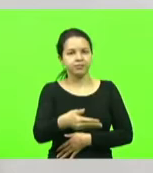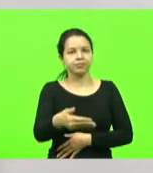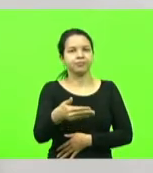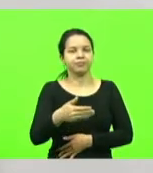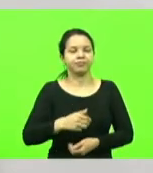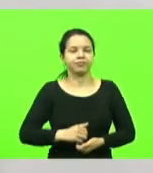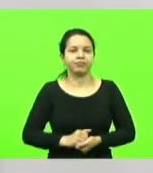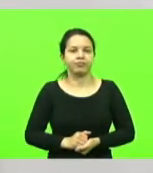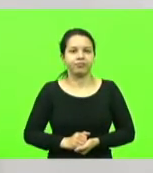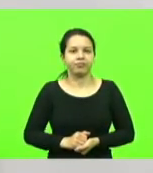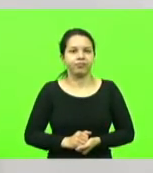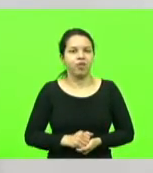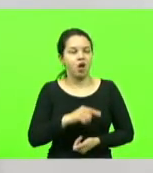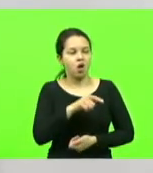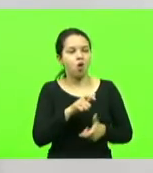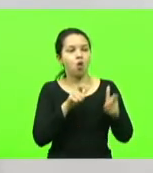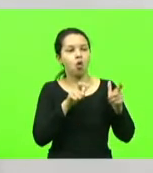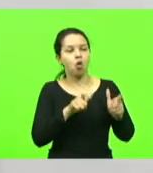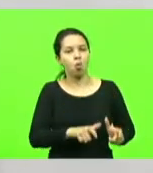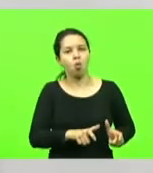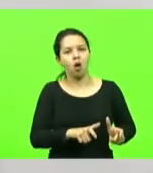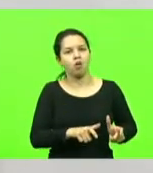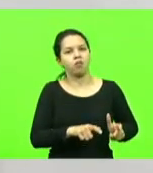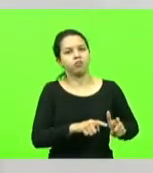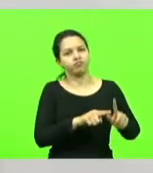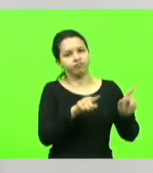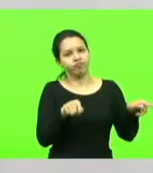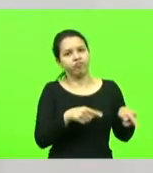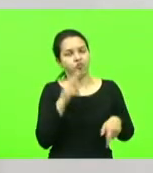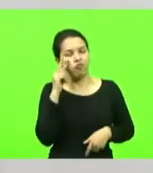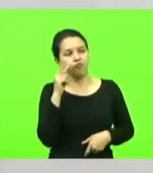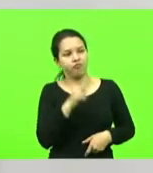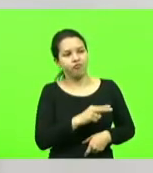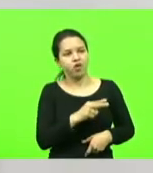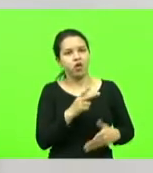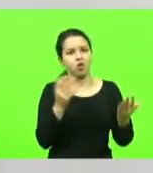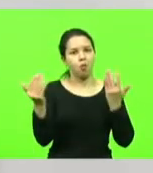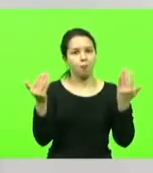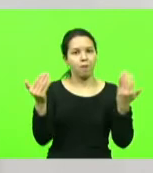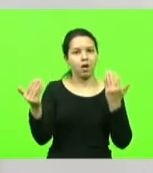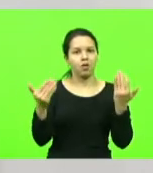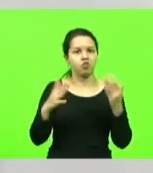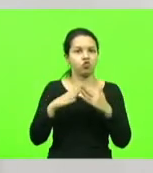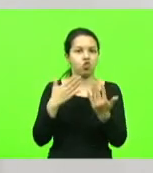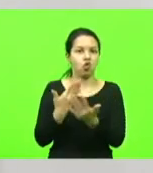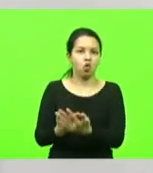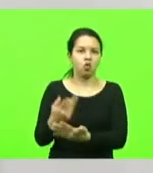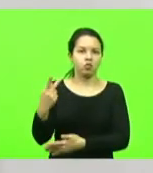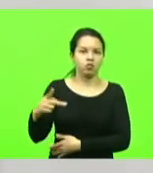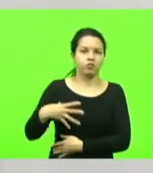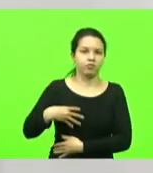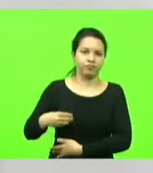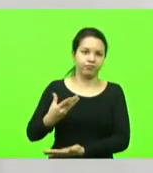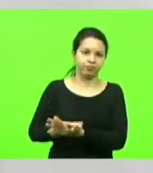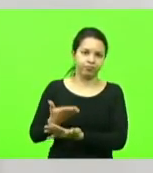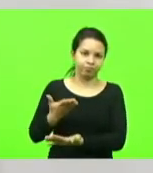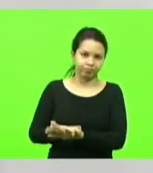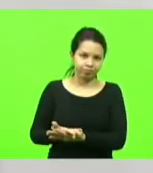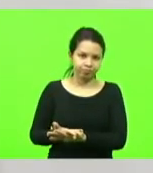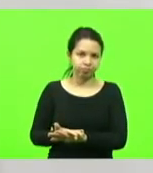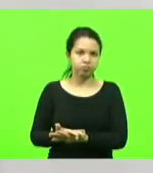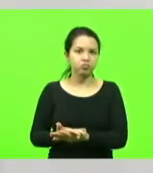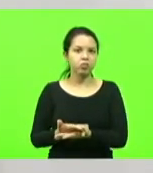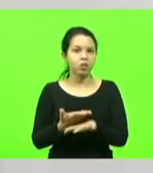do local quando você olhar para lá e comparar com a escola que seu filho está estudando. Então, esses aí